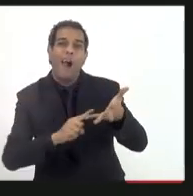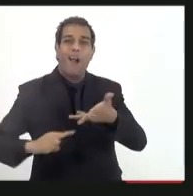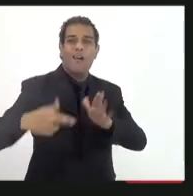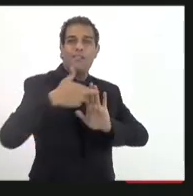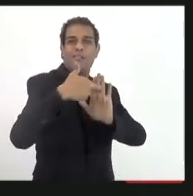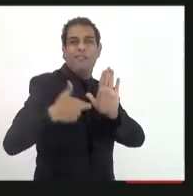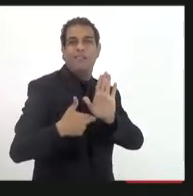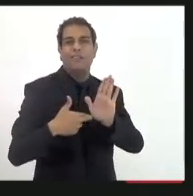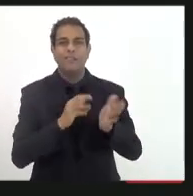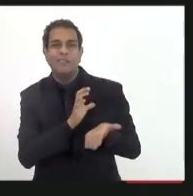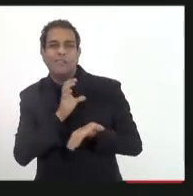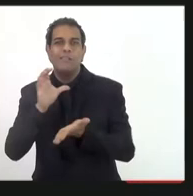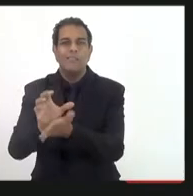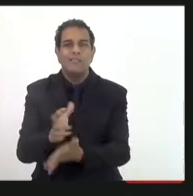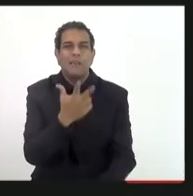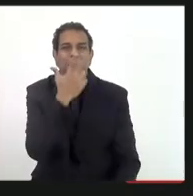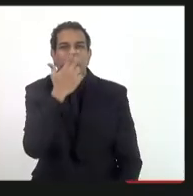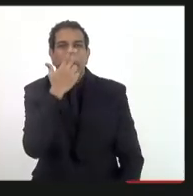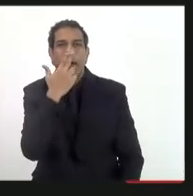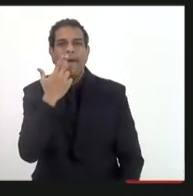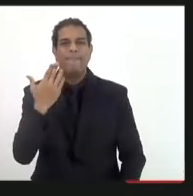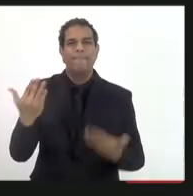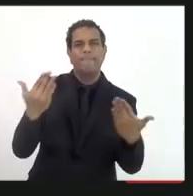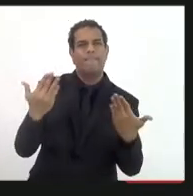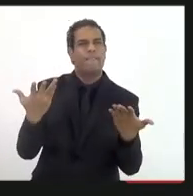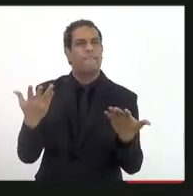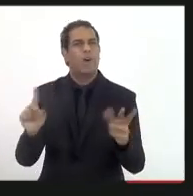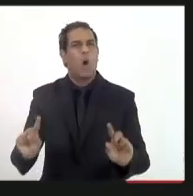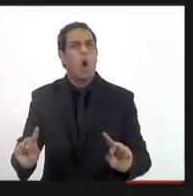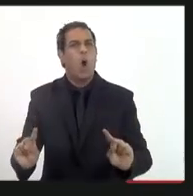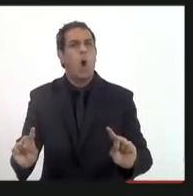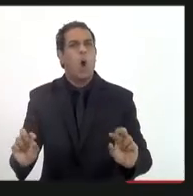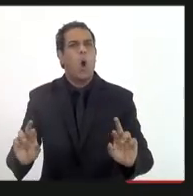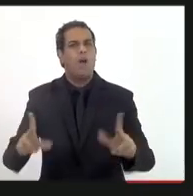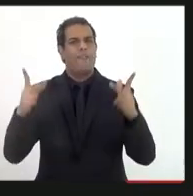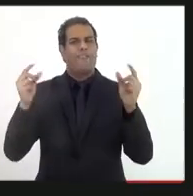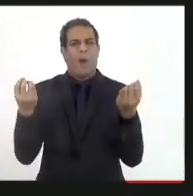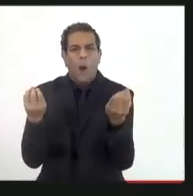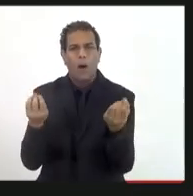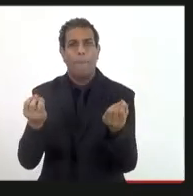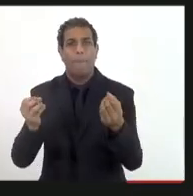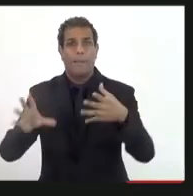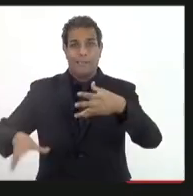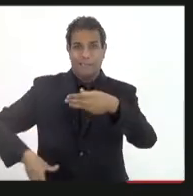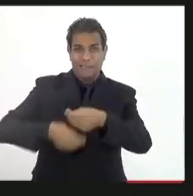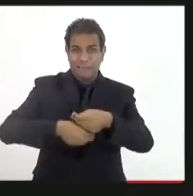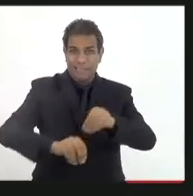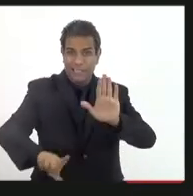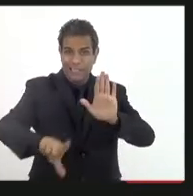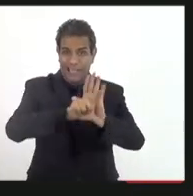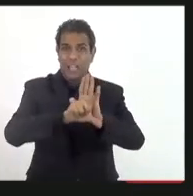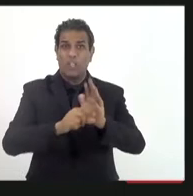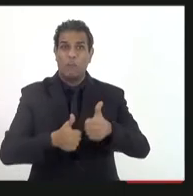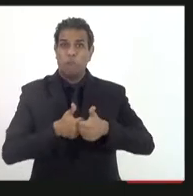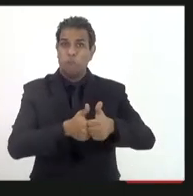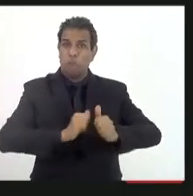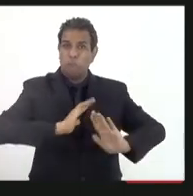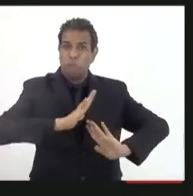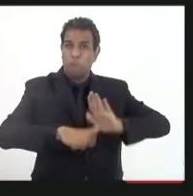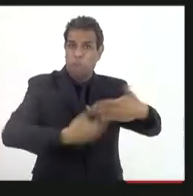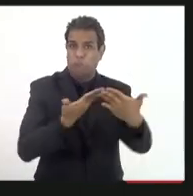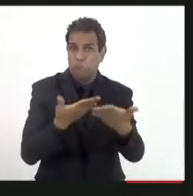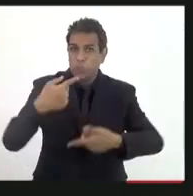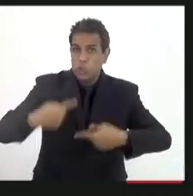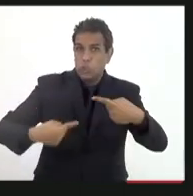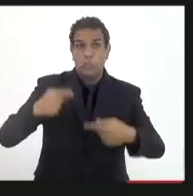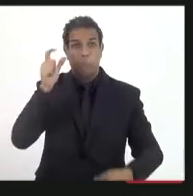capitalização me parece equivocado. eu acho que a lei complementar já deveria avançar e, por isso, talvez esse